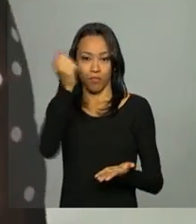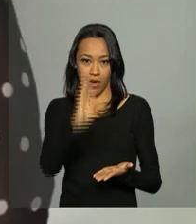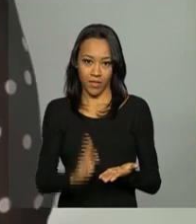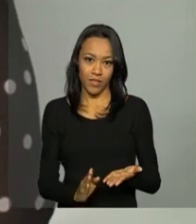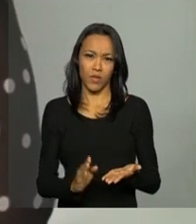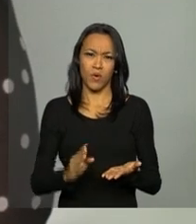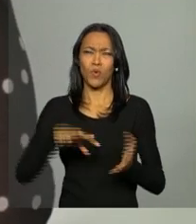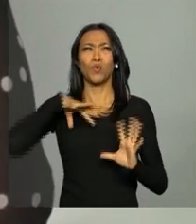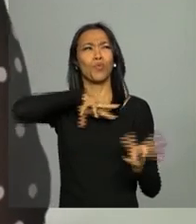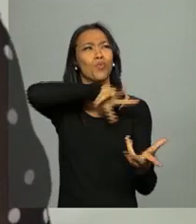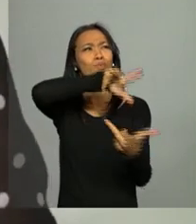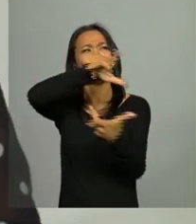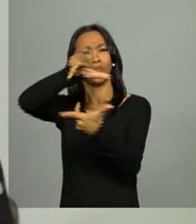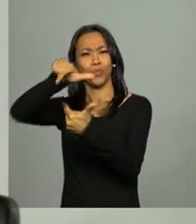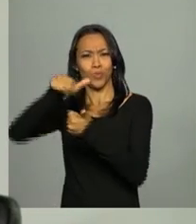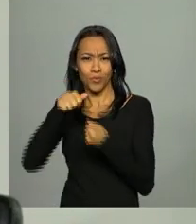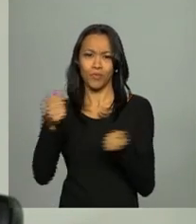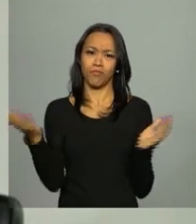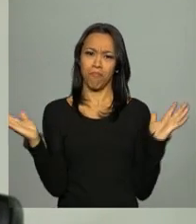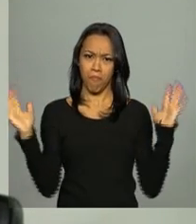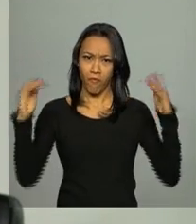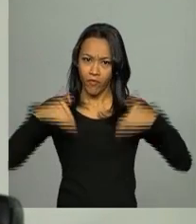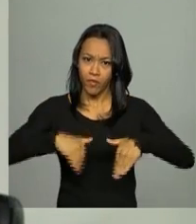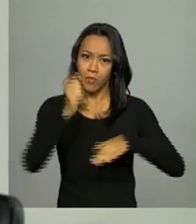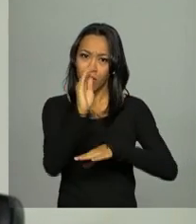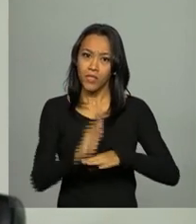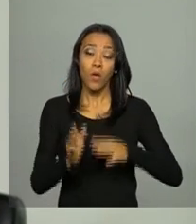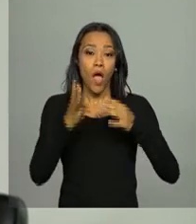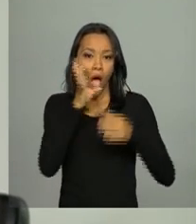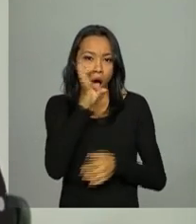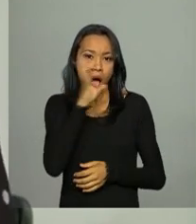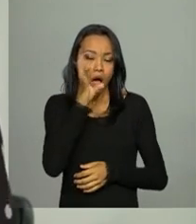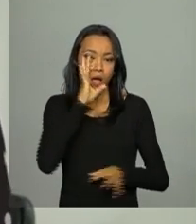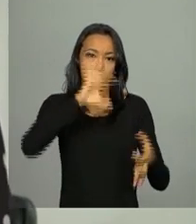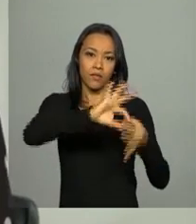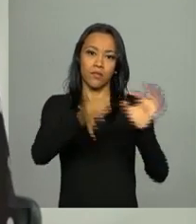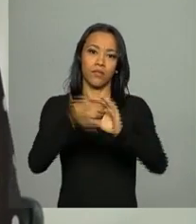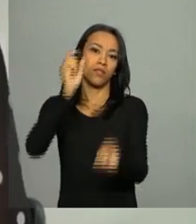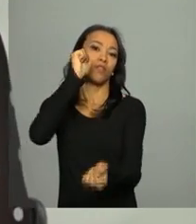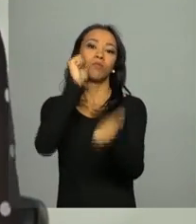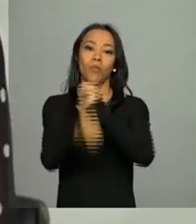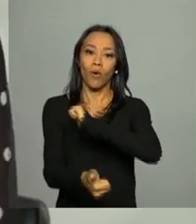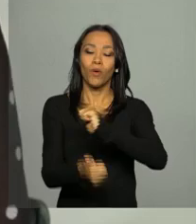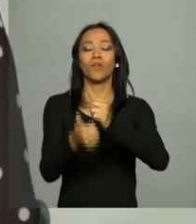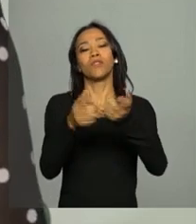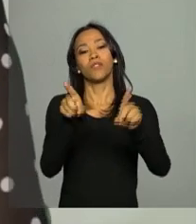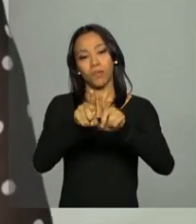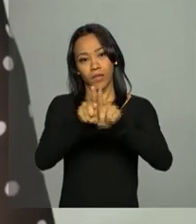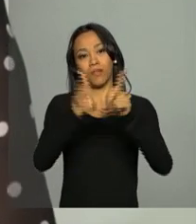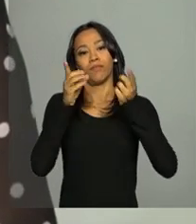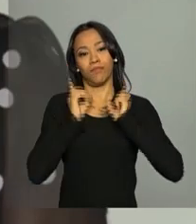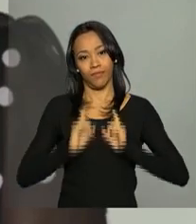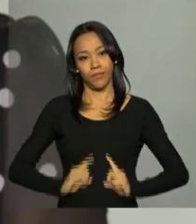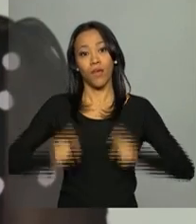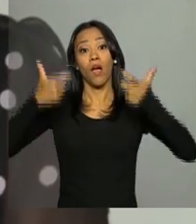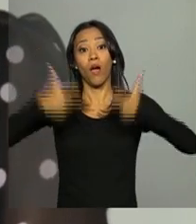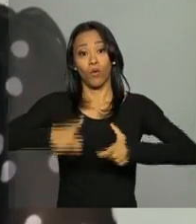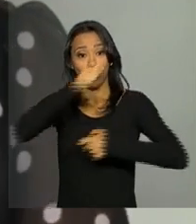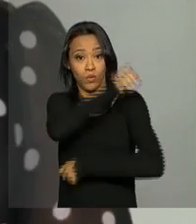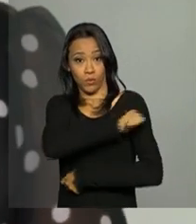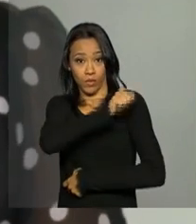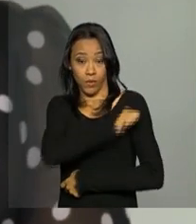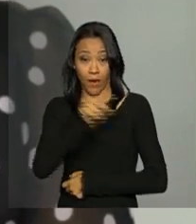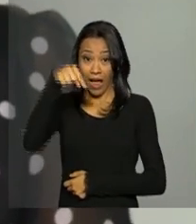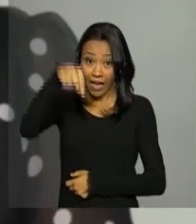do mundo inteiro, acompanhar os Jogos Olímpicos e Paralímpicos no Rio de Janeiro. Aqui,